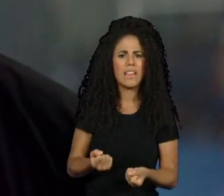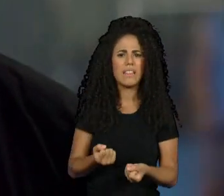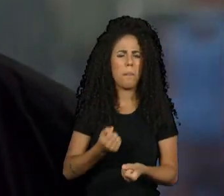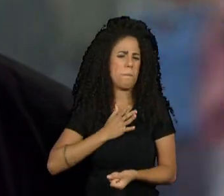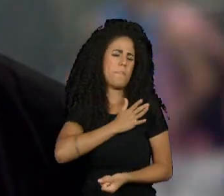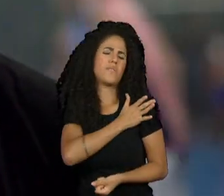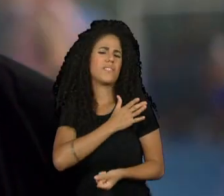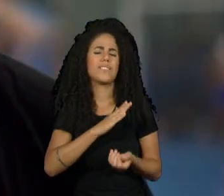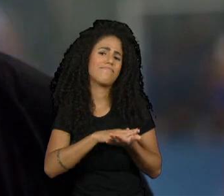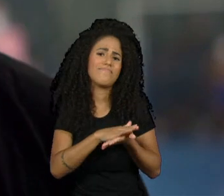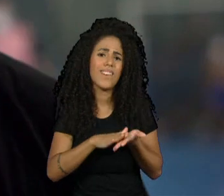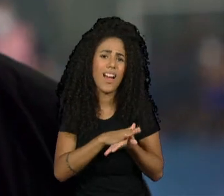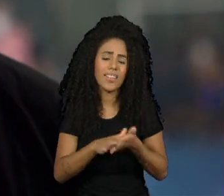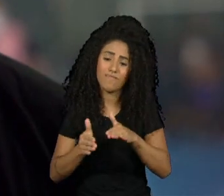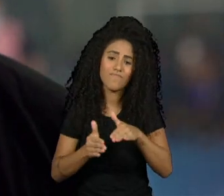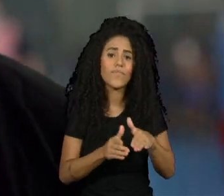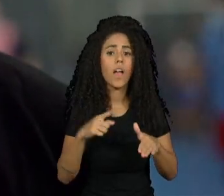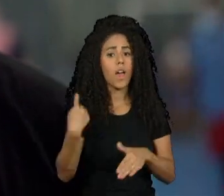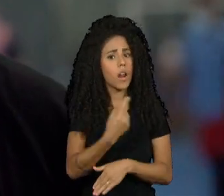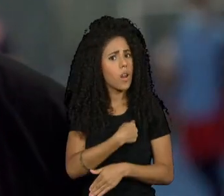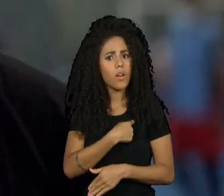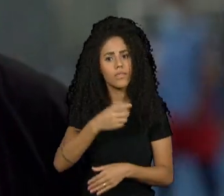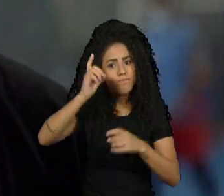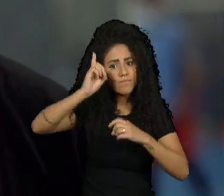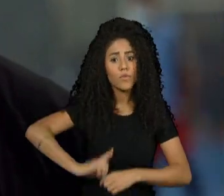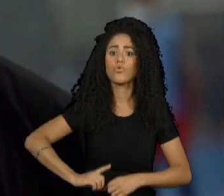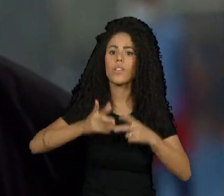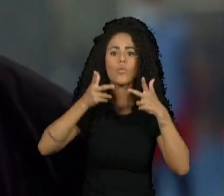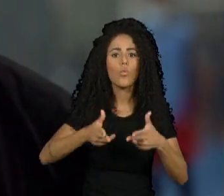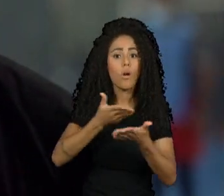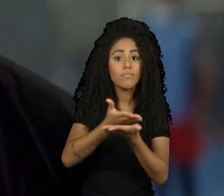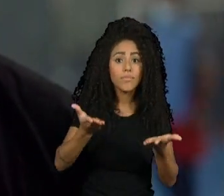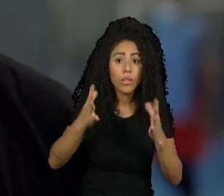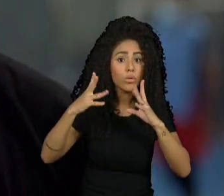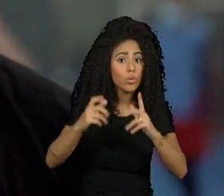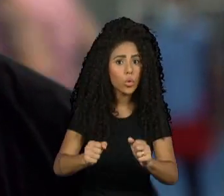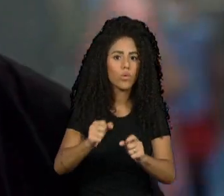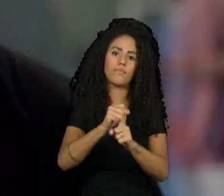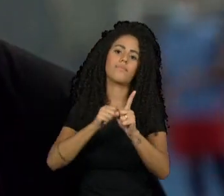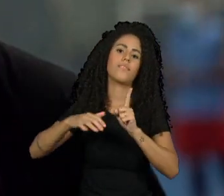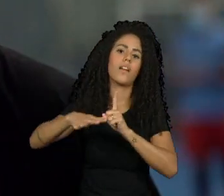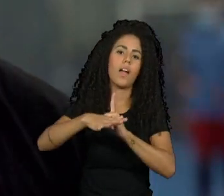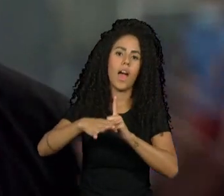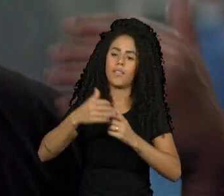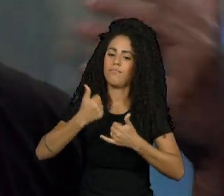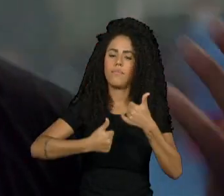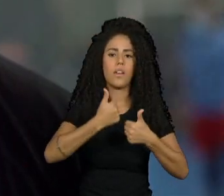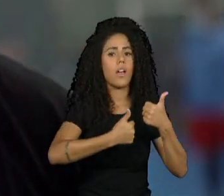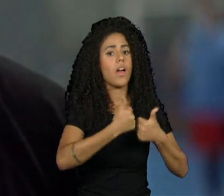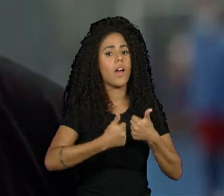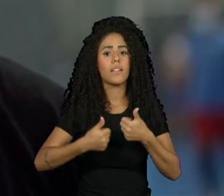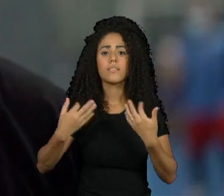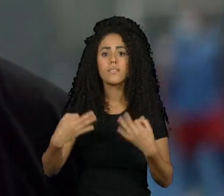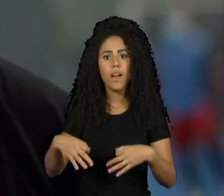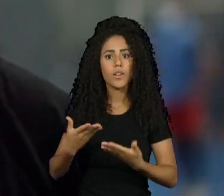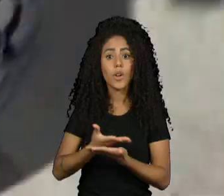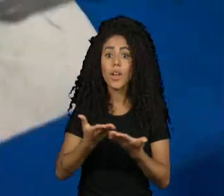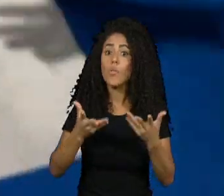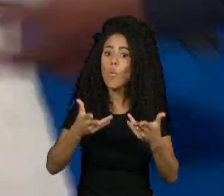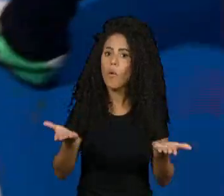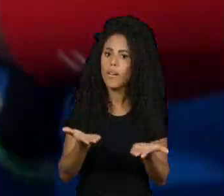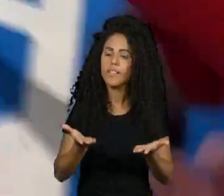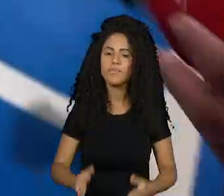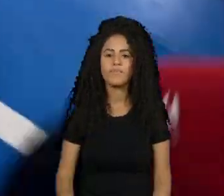somos pessoas comuns, a gente só quer muitas vezes se divertir, muitas vezes jogar, como os meninos estão fazendo aqui hoje.